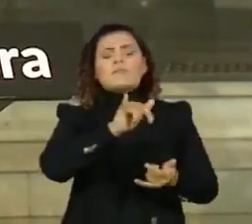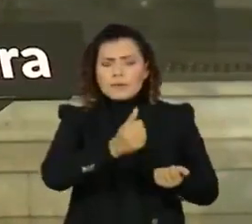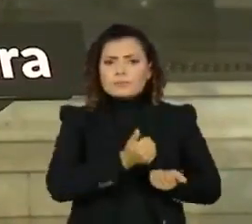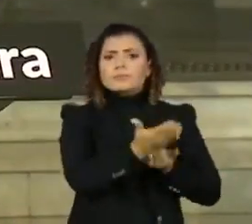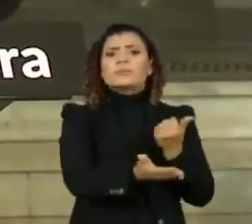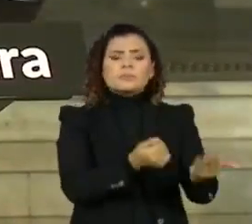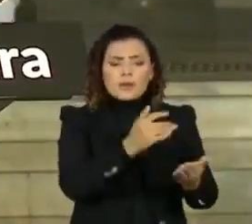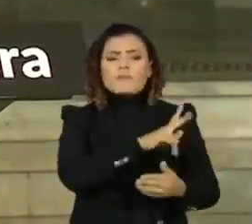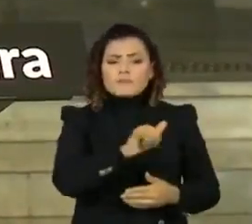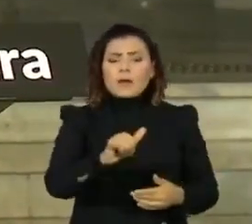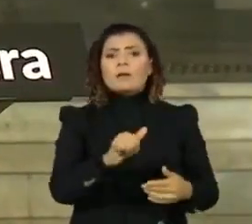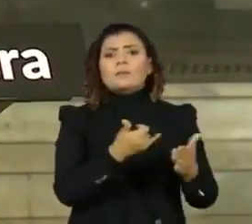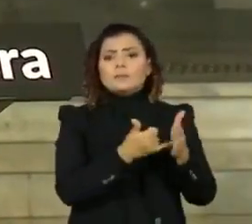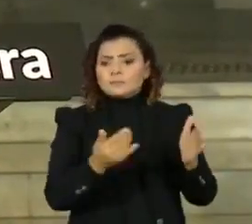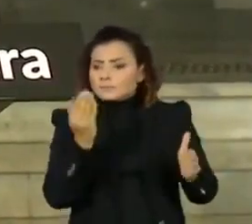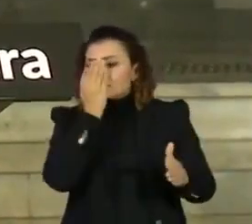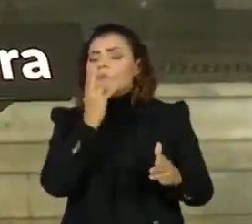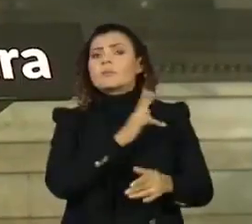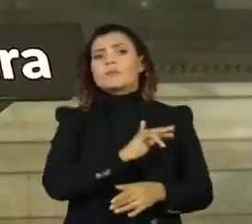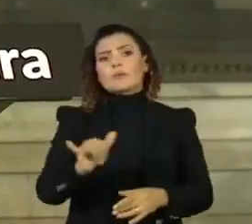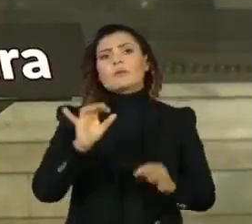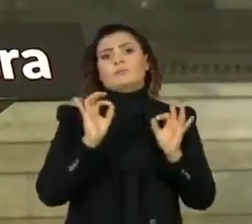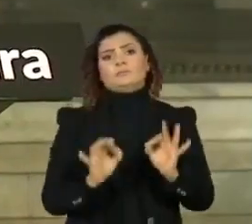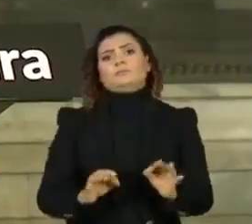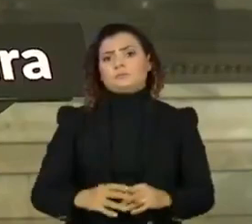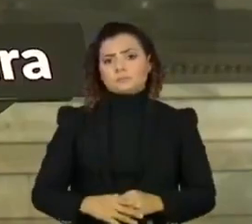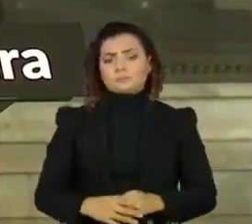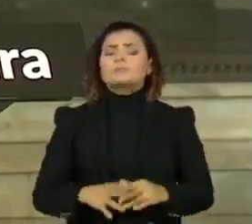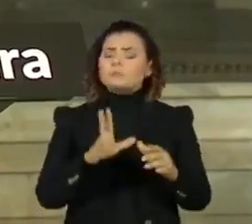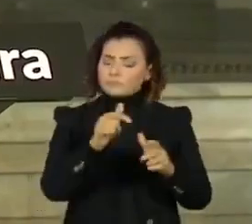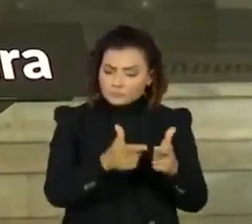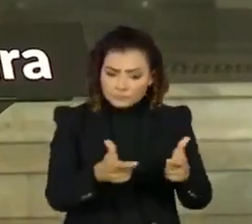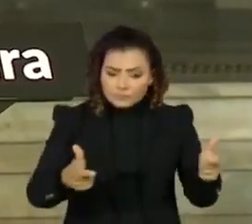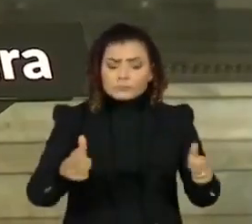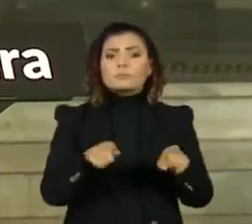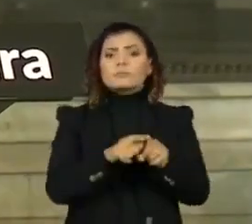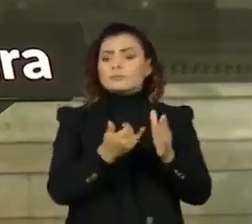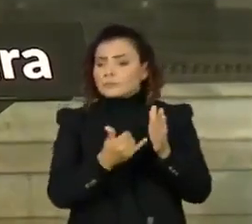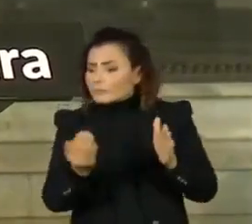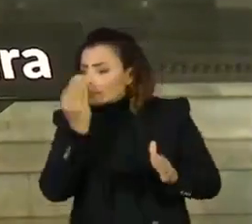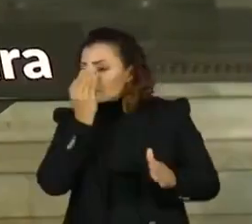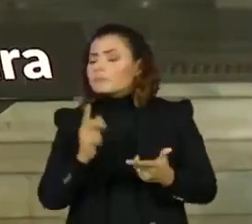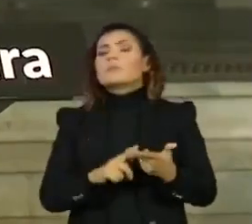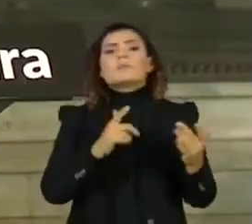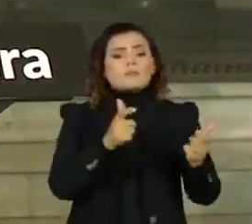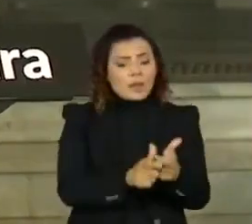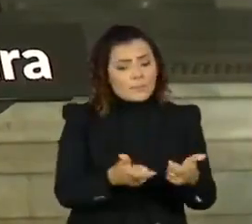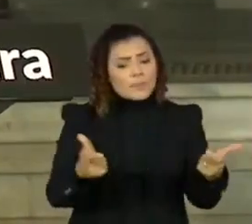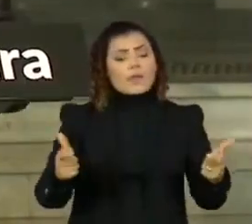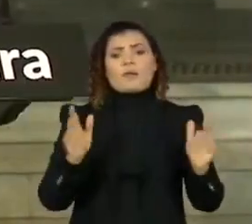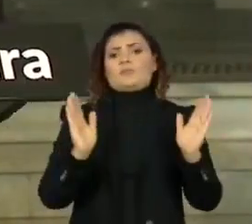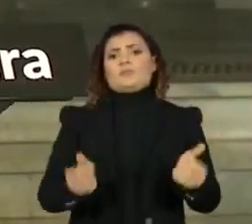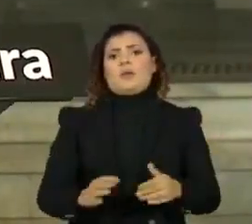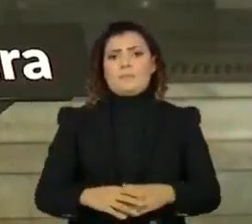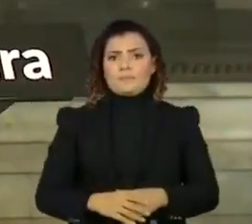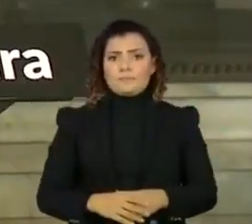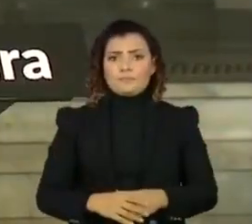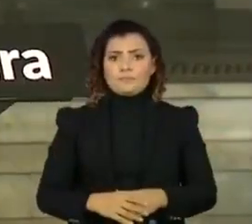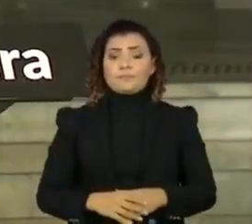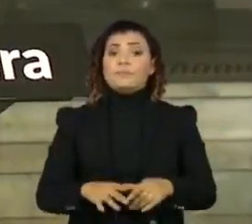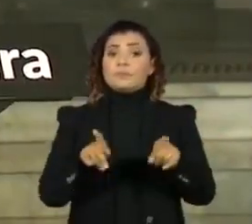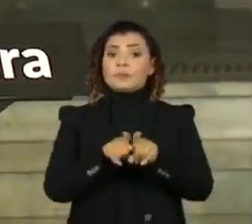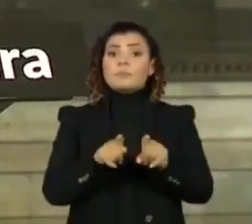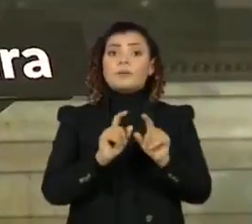vamos ampliar a distribuição de oxigênio, como já temos feito. Ampliar a distribuição de respiradores, como nós já temos feito. E nós